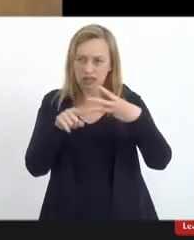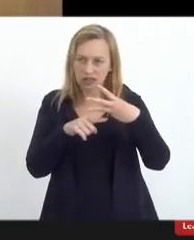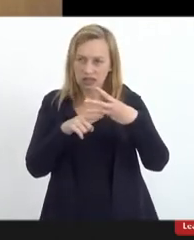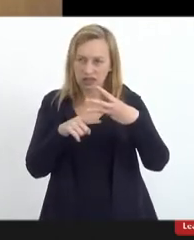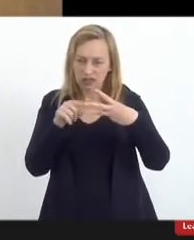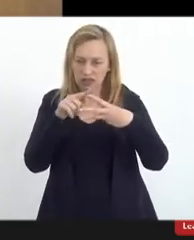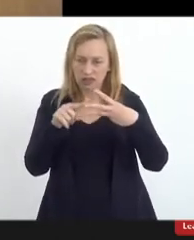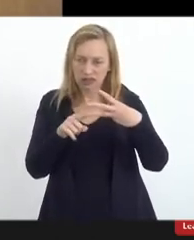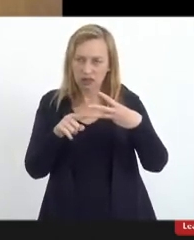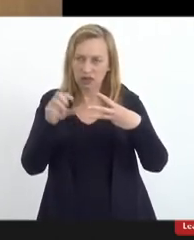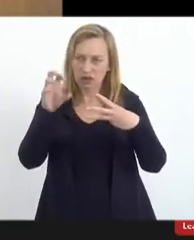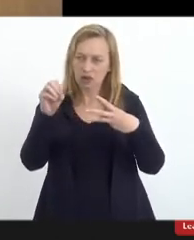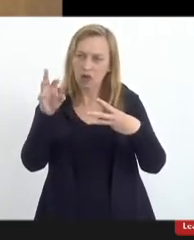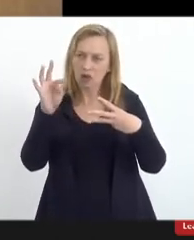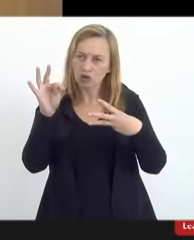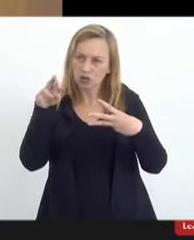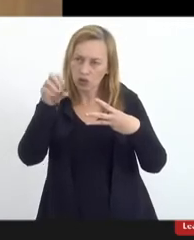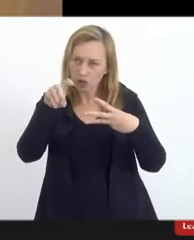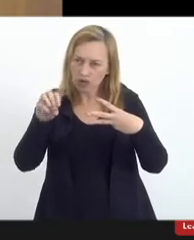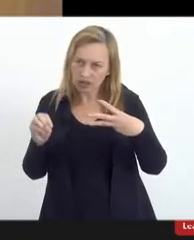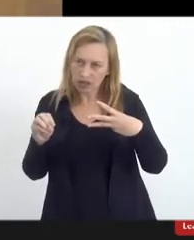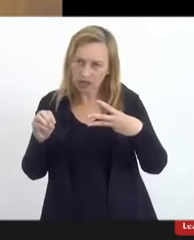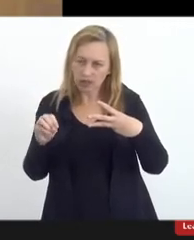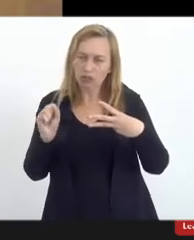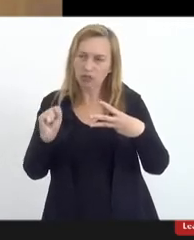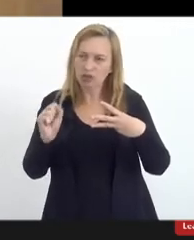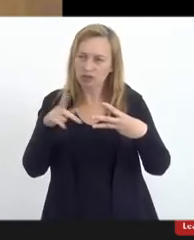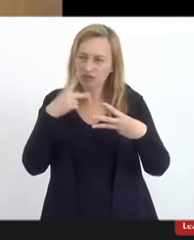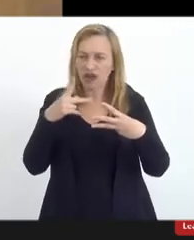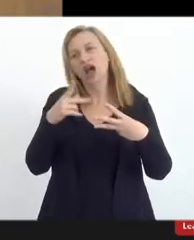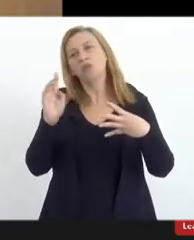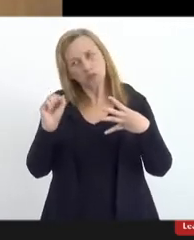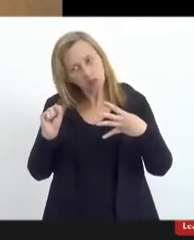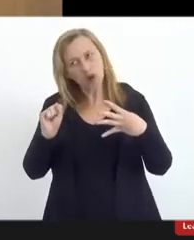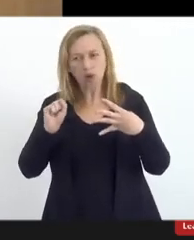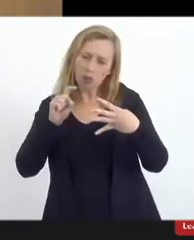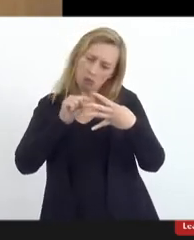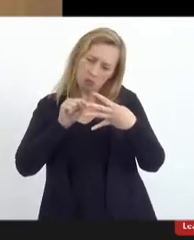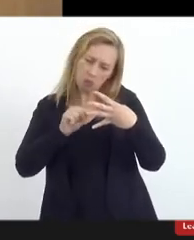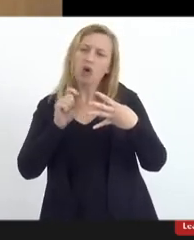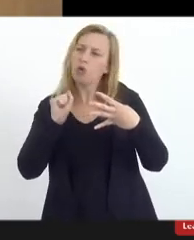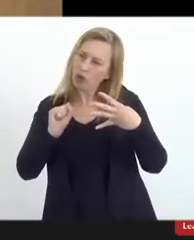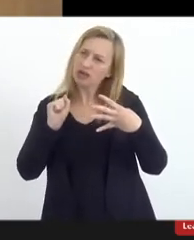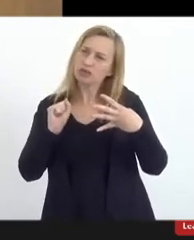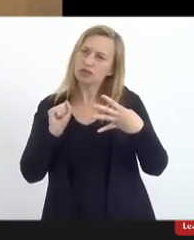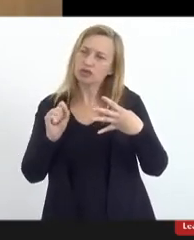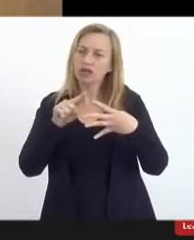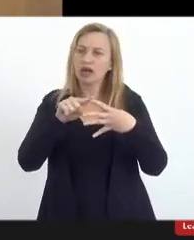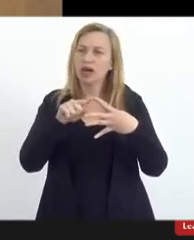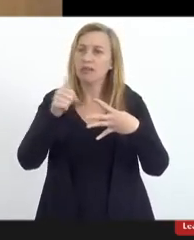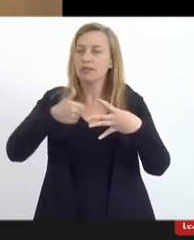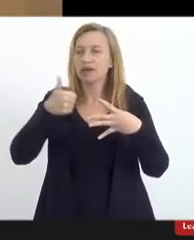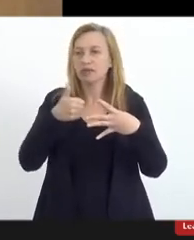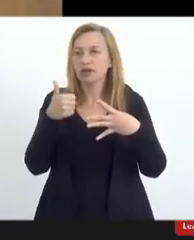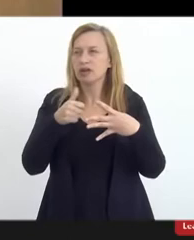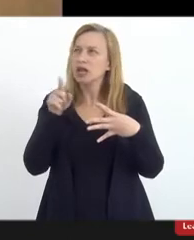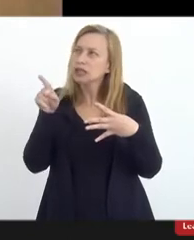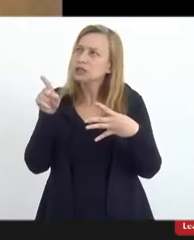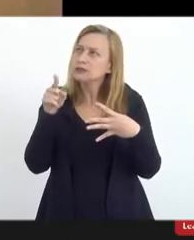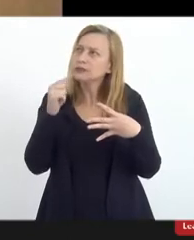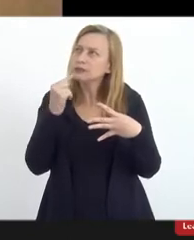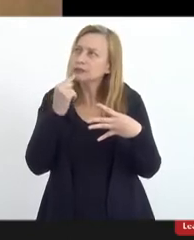ortodoxas presentes aqui no Rio. Uma quarta, talvez. A primeira que fica ali